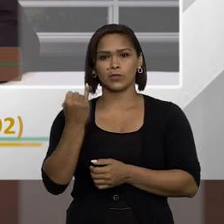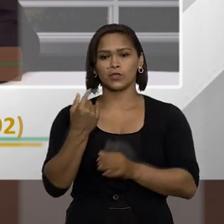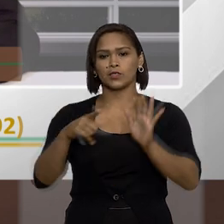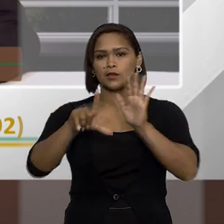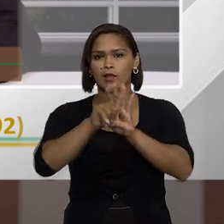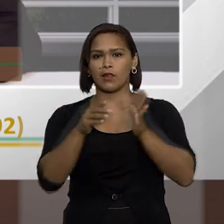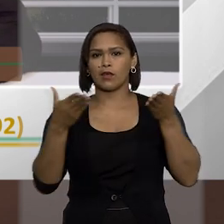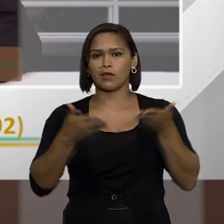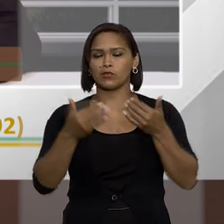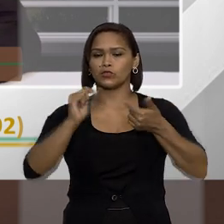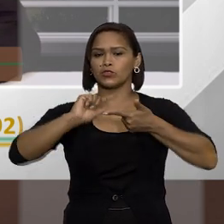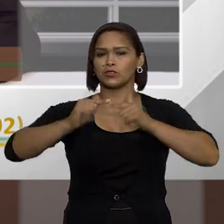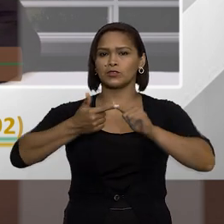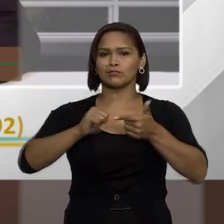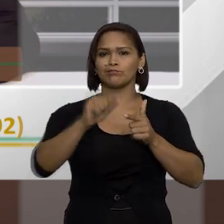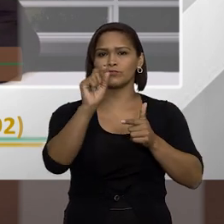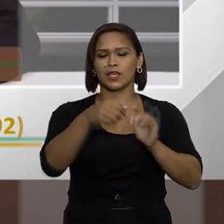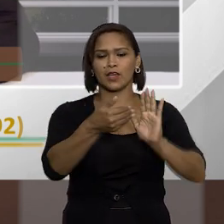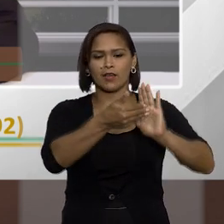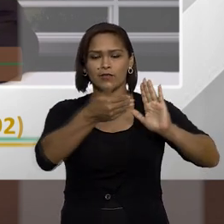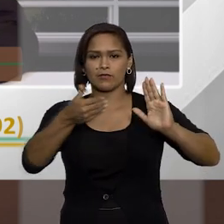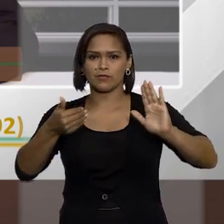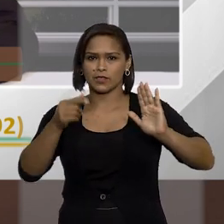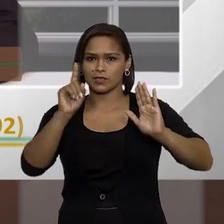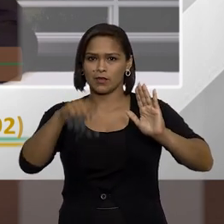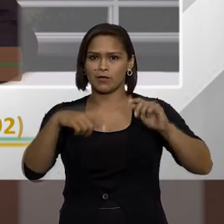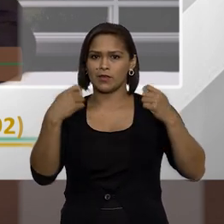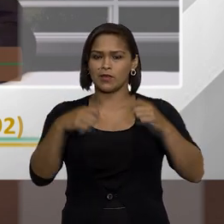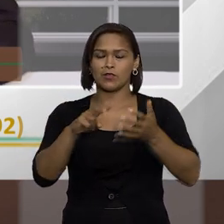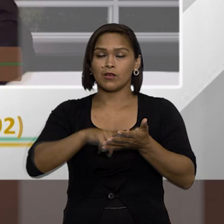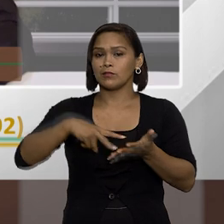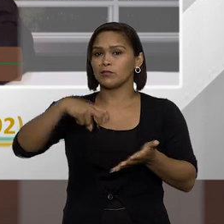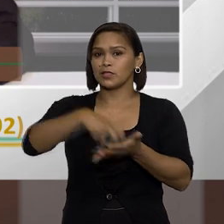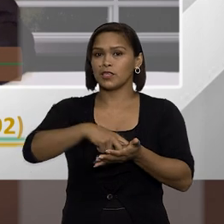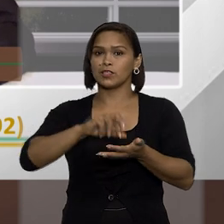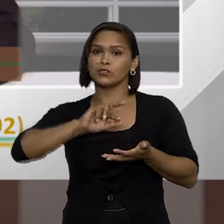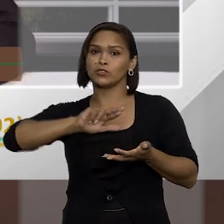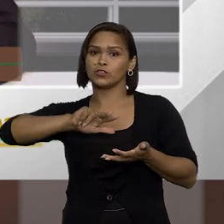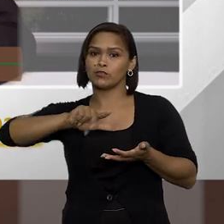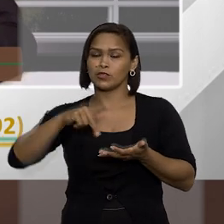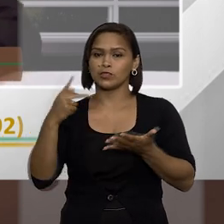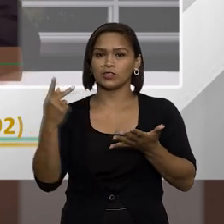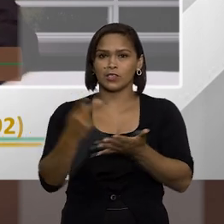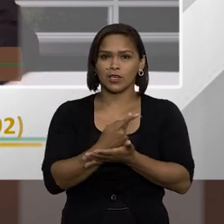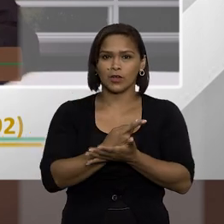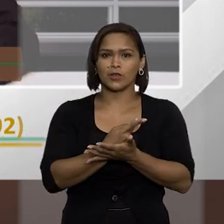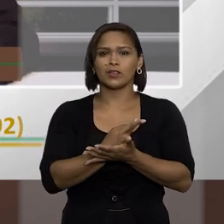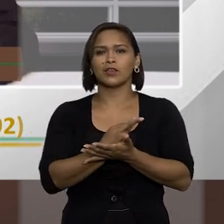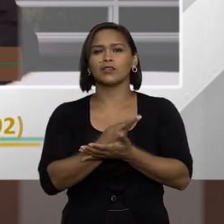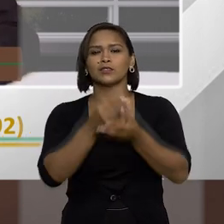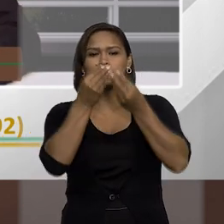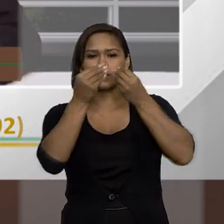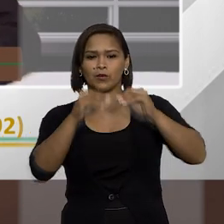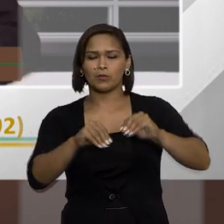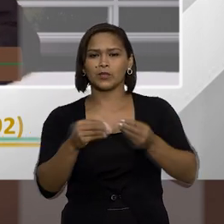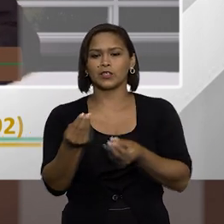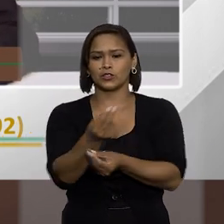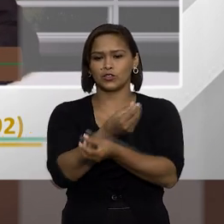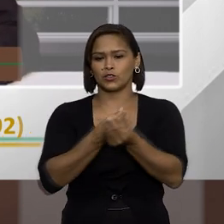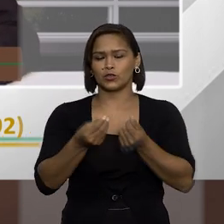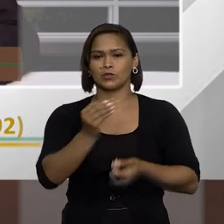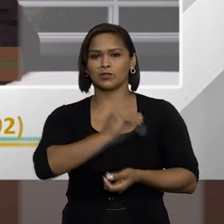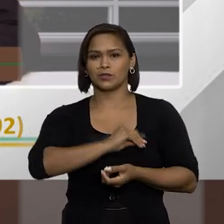que a lei de improbidade hoje trata é que esse afastamento ele não é uma penalidade, tanto que ele ocorre sem o prejuízo da